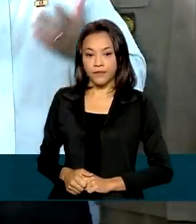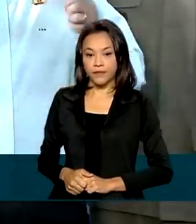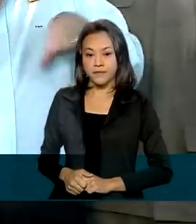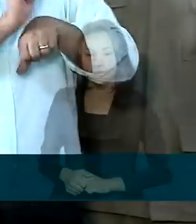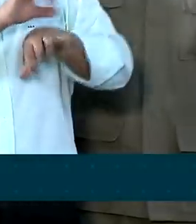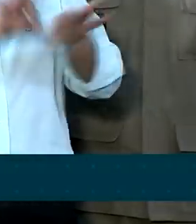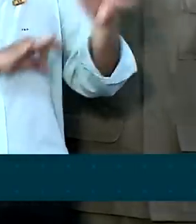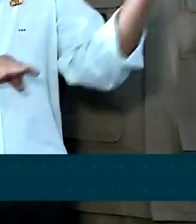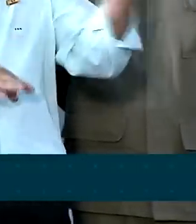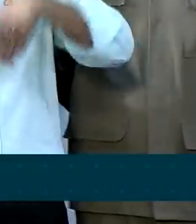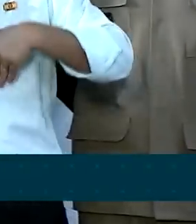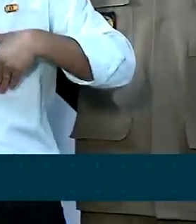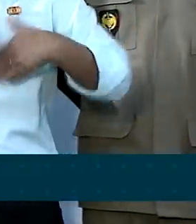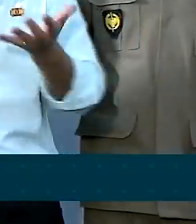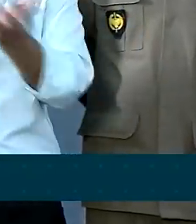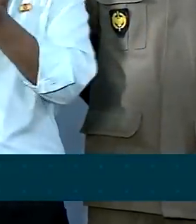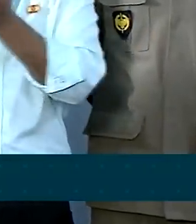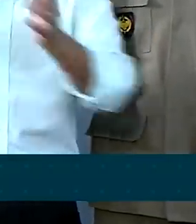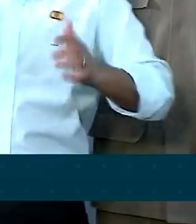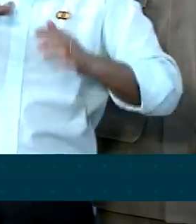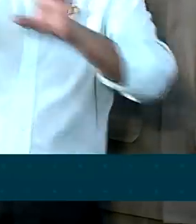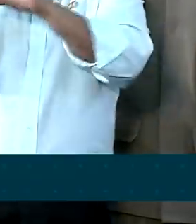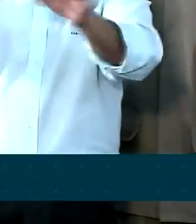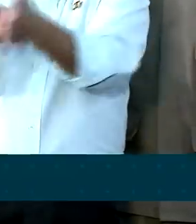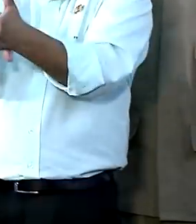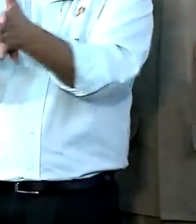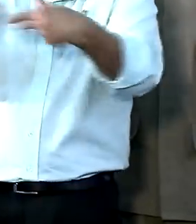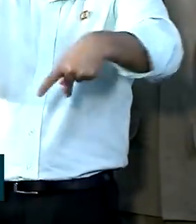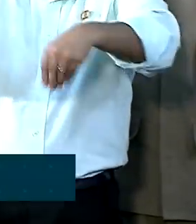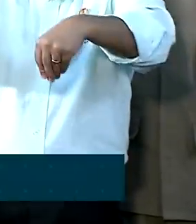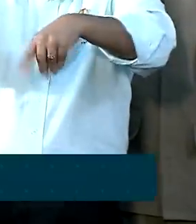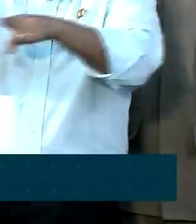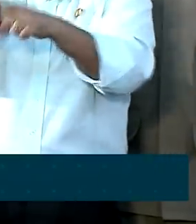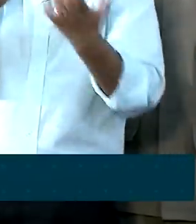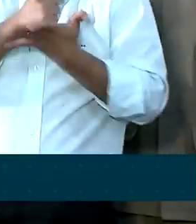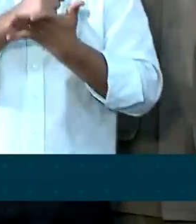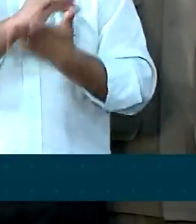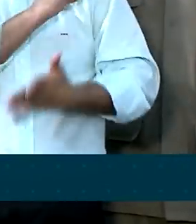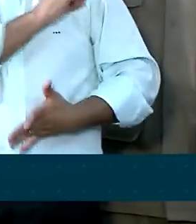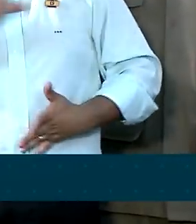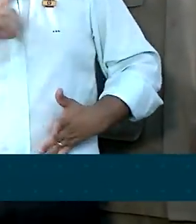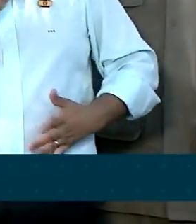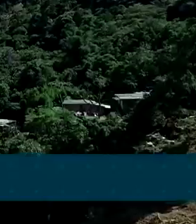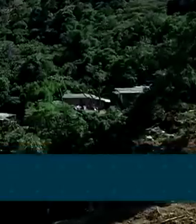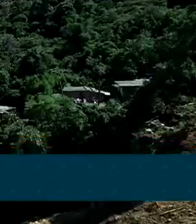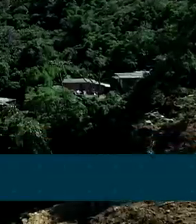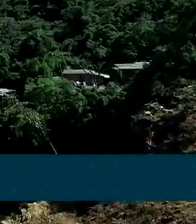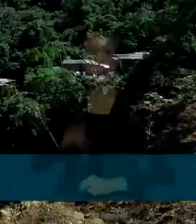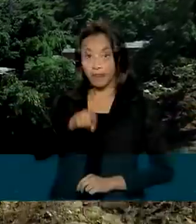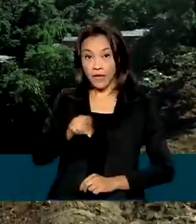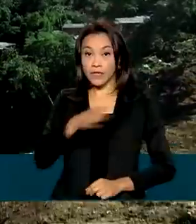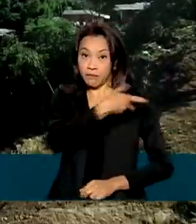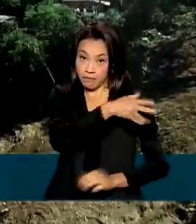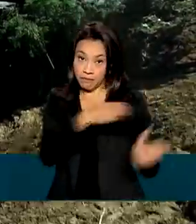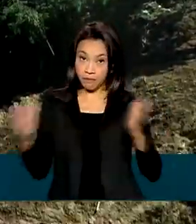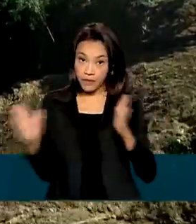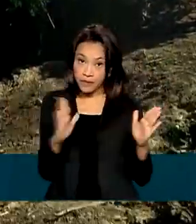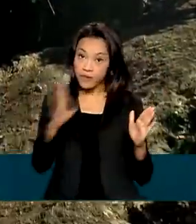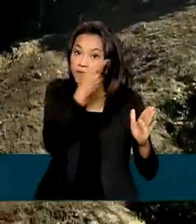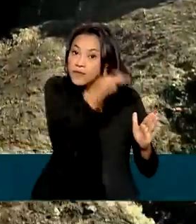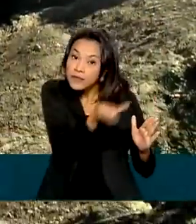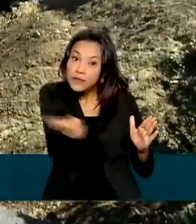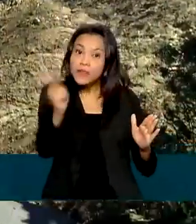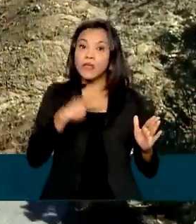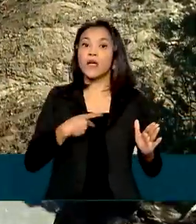de engenharia para fazer análise de solo e apoiar a defesa civil conforme solicitação dela. Durante a visita do presidente, foram